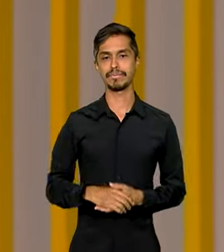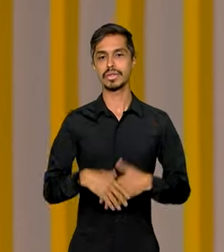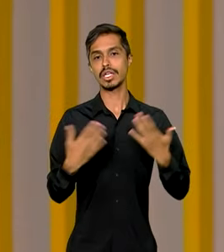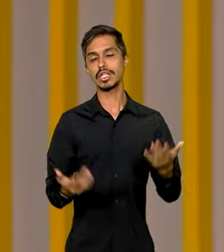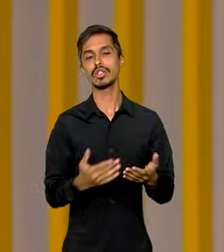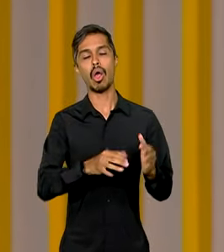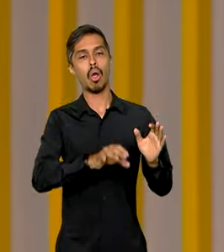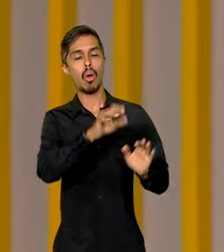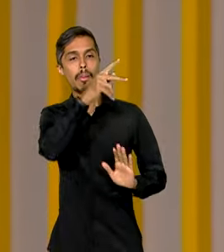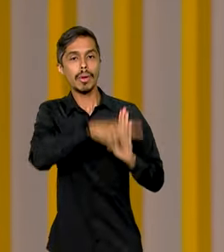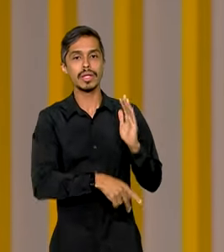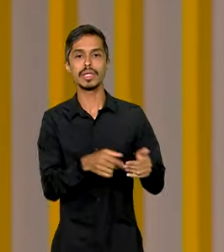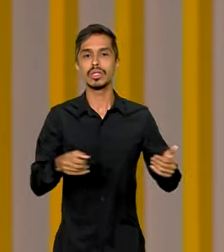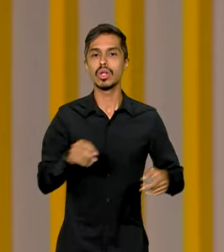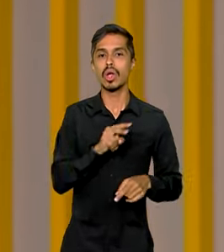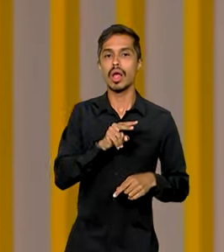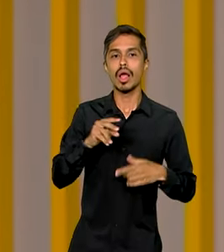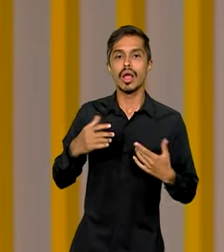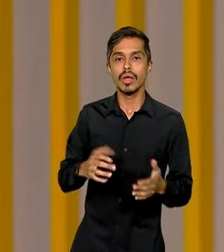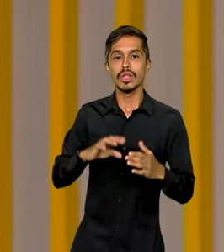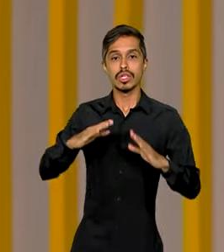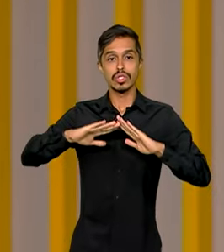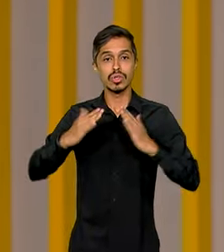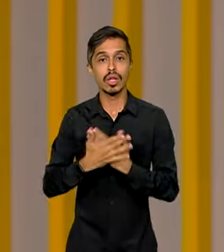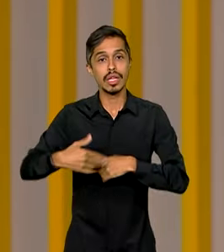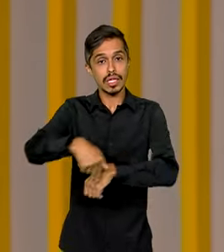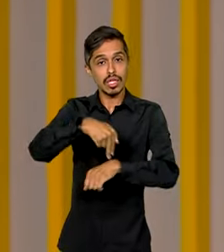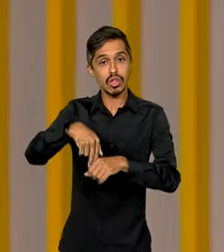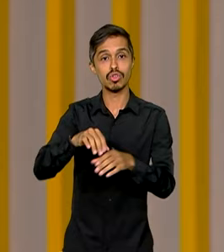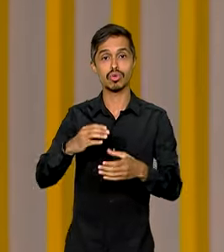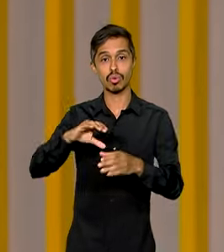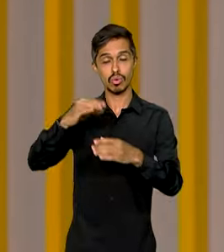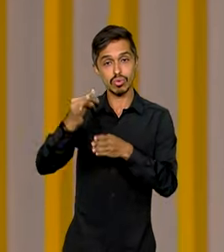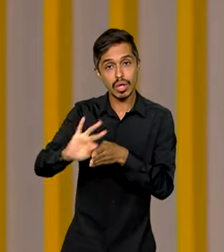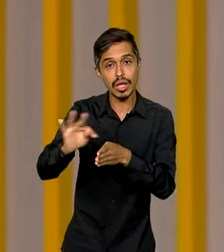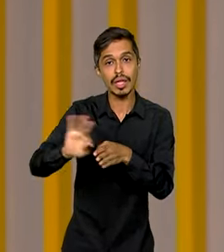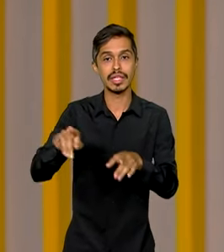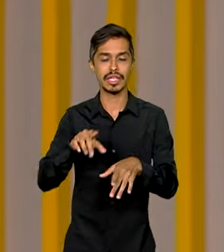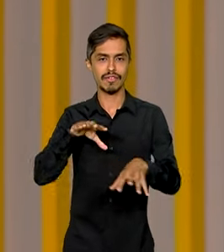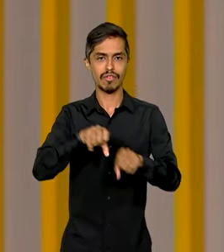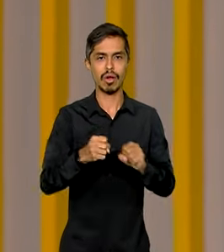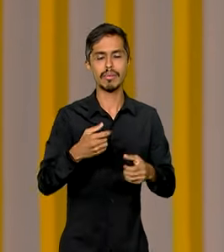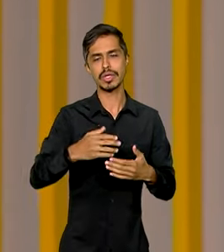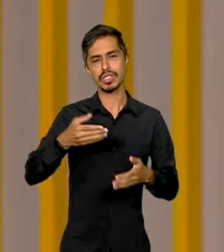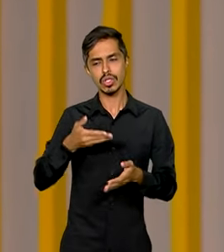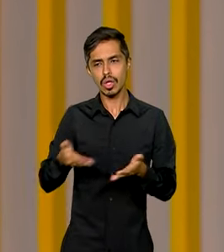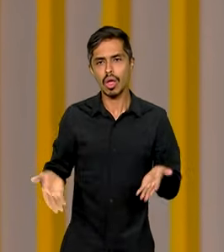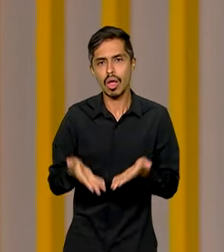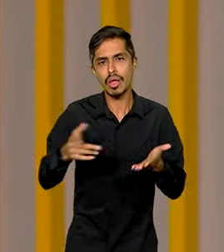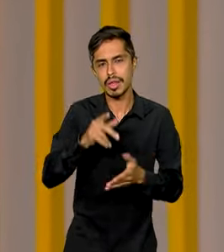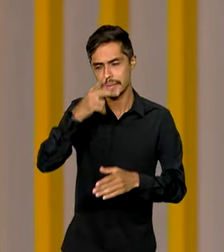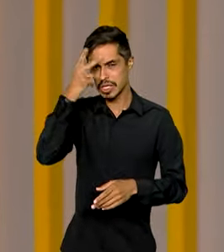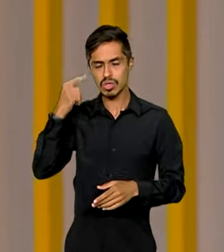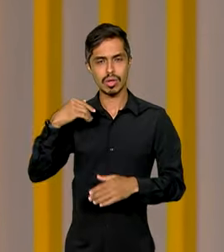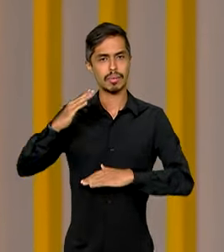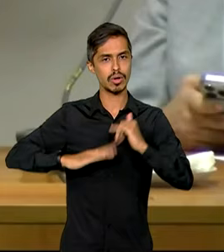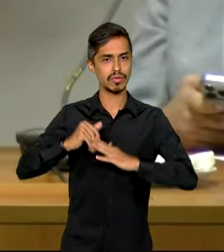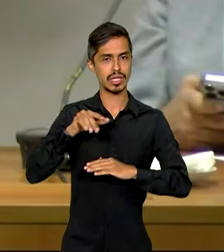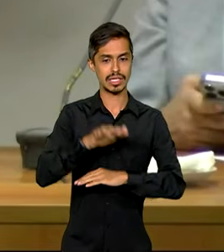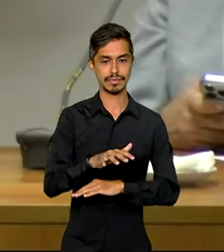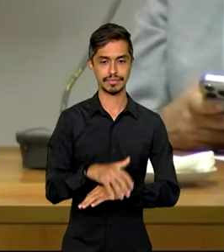ampliação das escolas nacionais dos conselhos tutelares, que formam e orientam profissionais para atuarem nessa área.